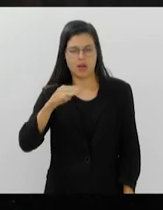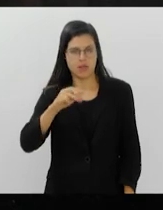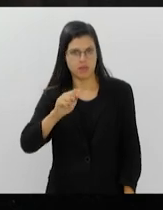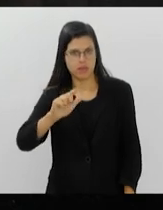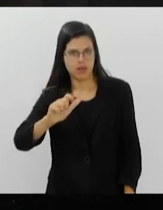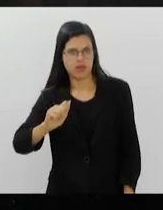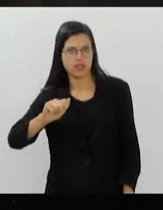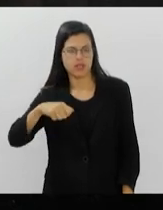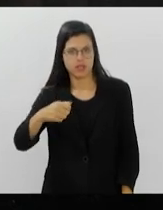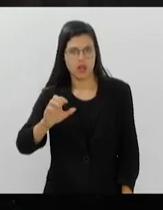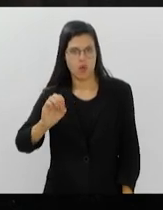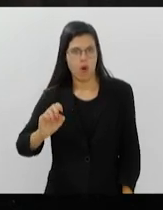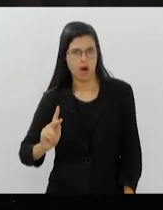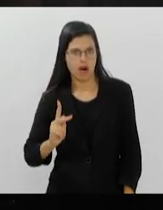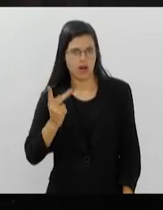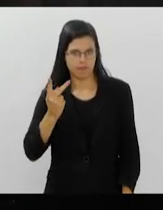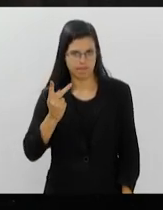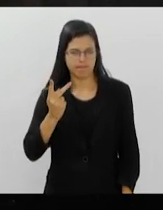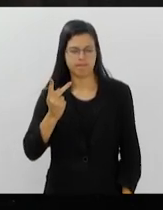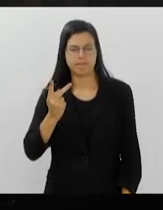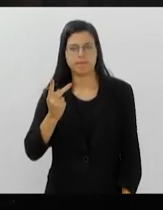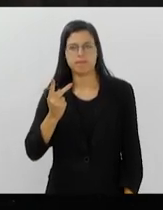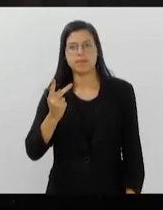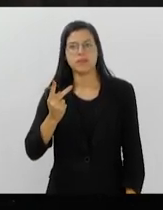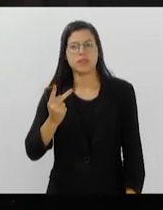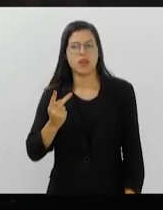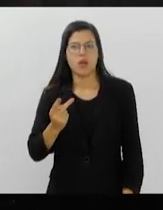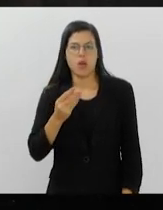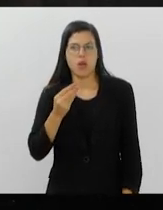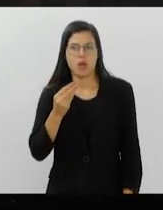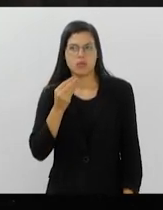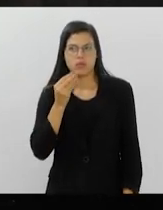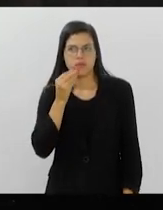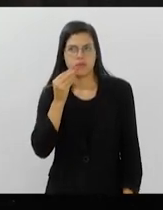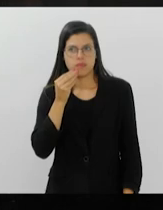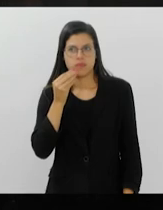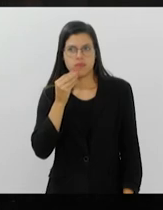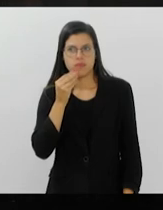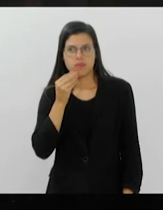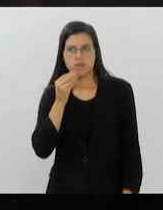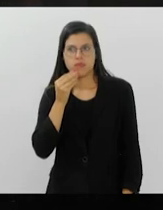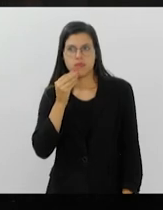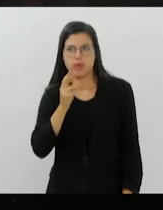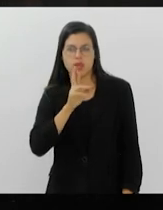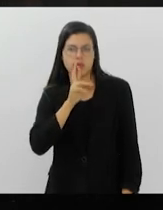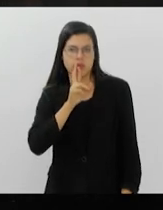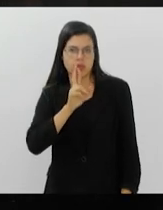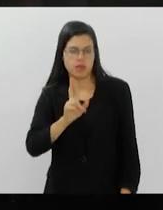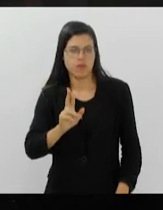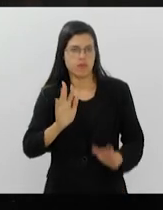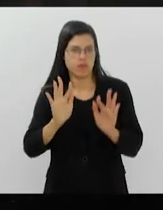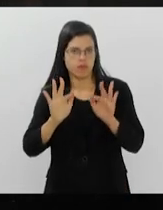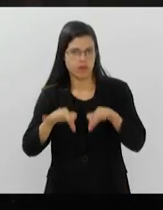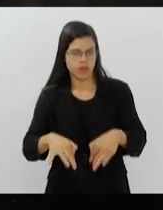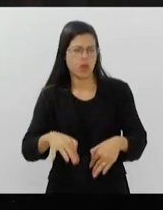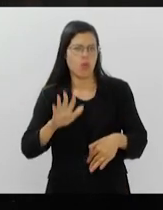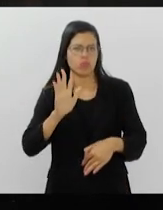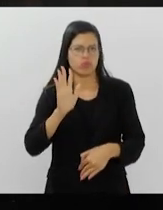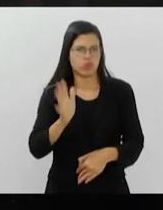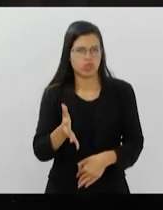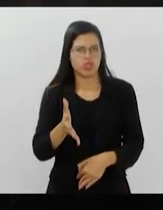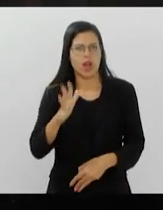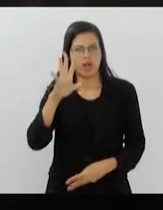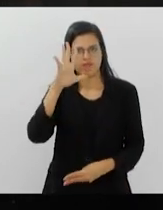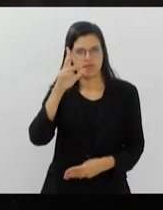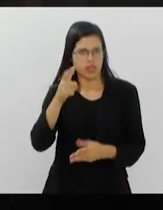Claro que as eleições não encerraram, mas, sob ponto de vista do resultado final, já está tudo